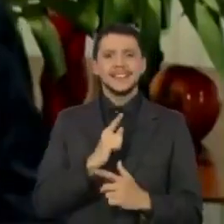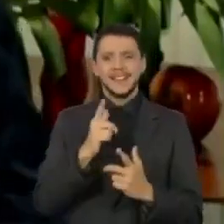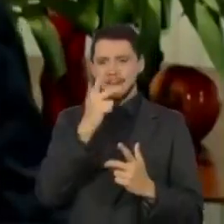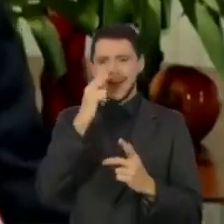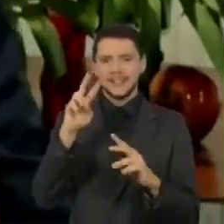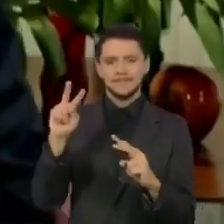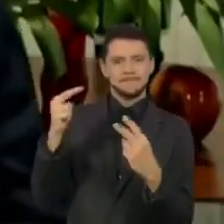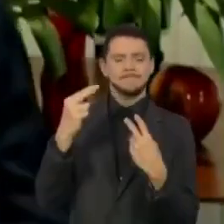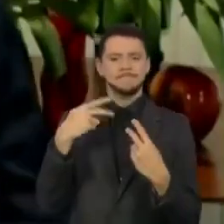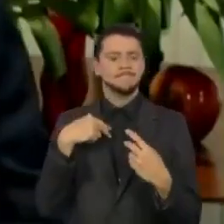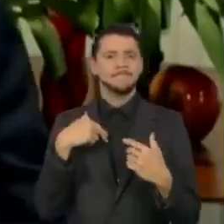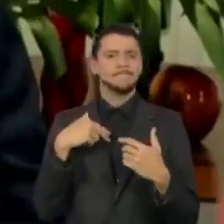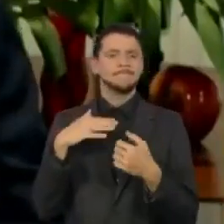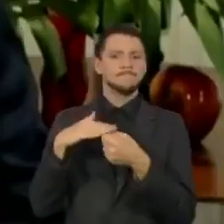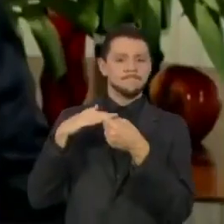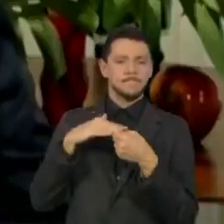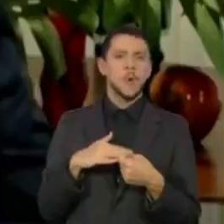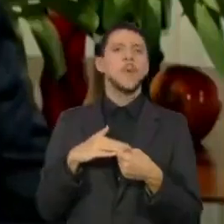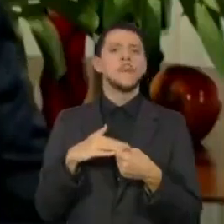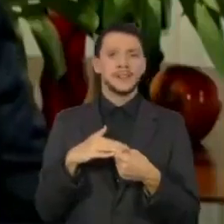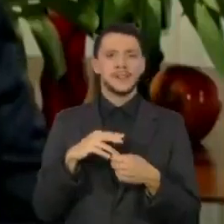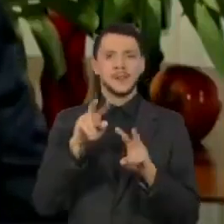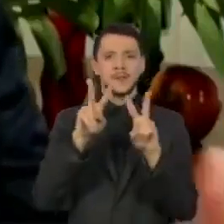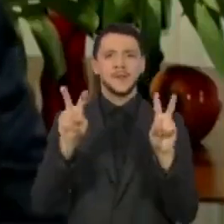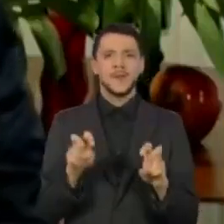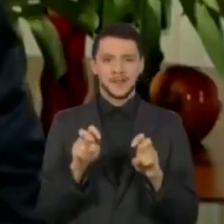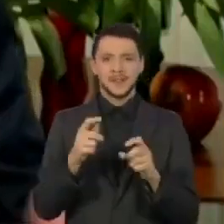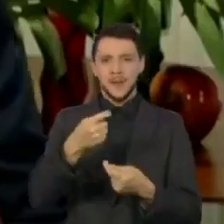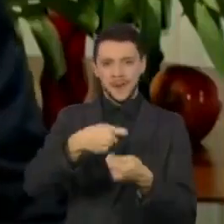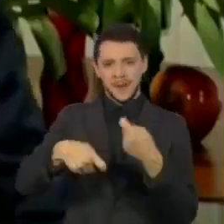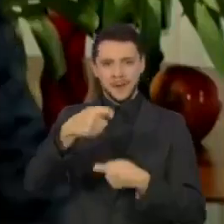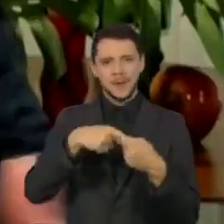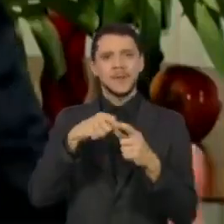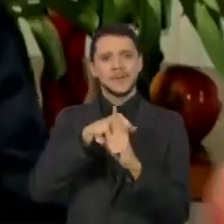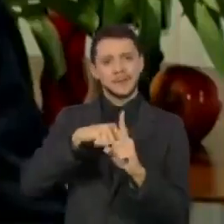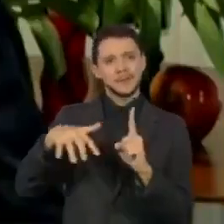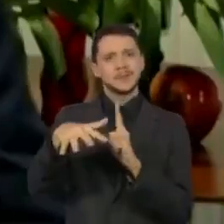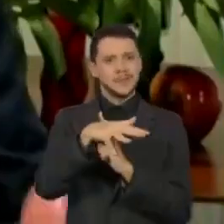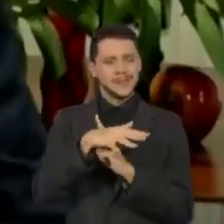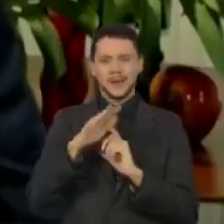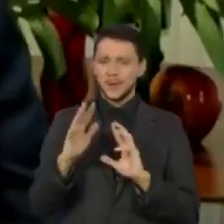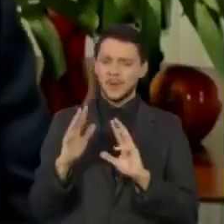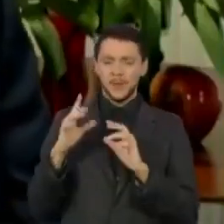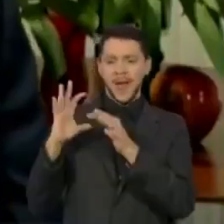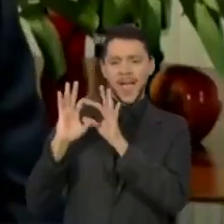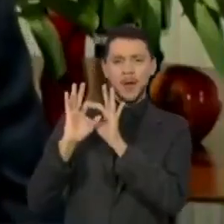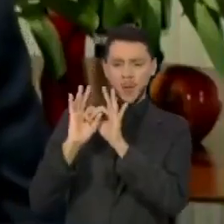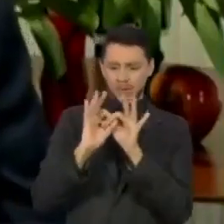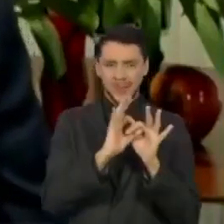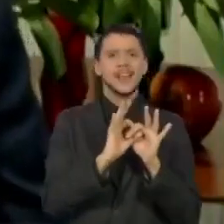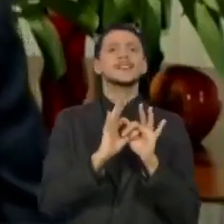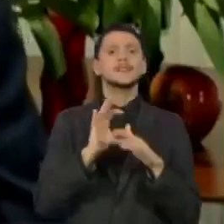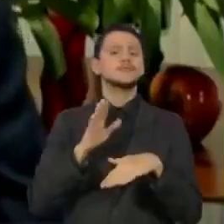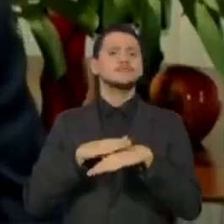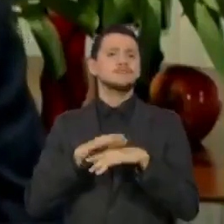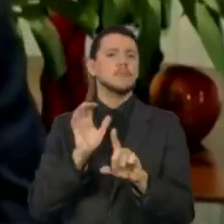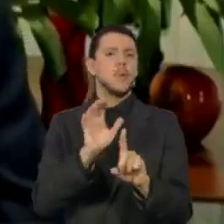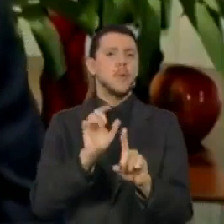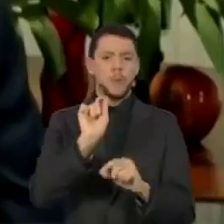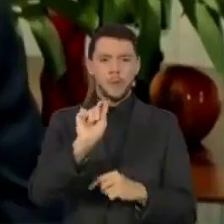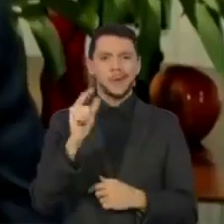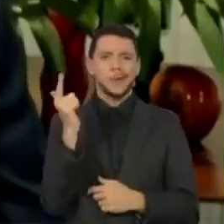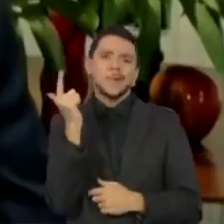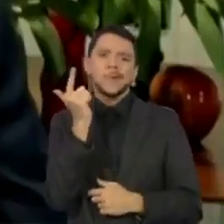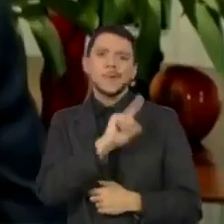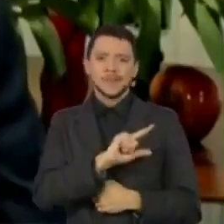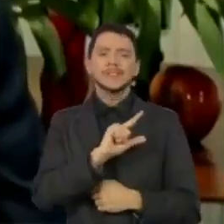de pessoas, uma opressão em relação às condições econômicas e sociais, e todo esse contexto fez com que, sem dúvida, ele